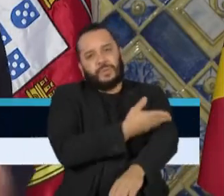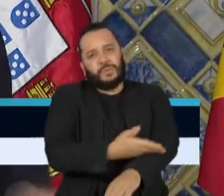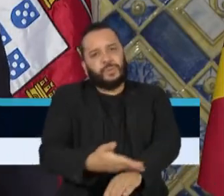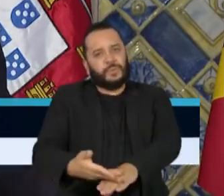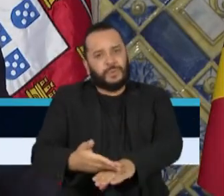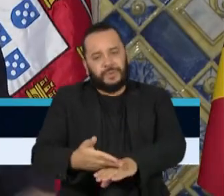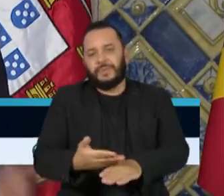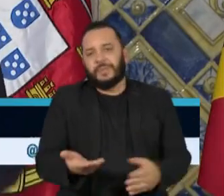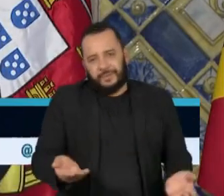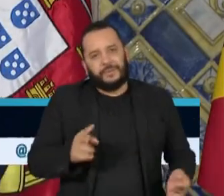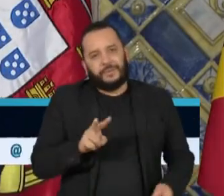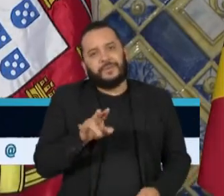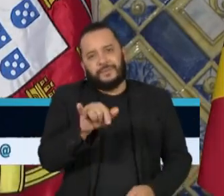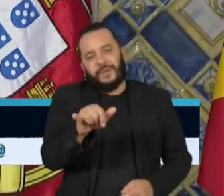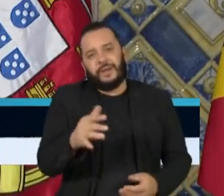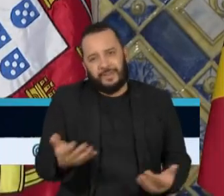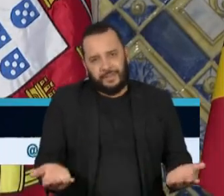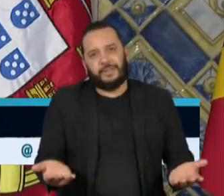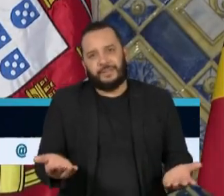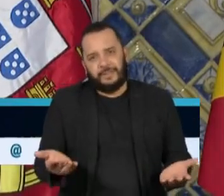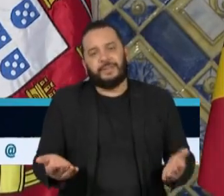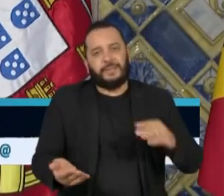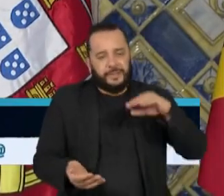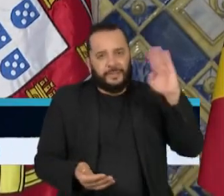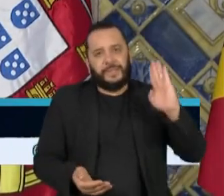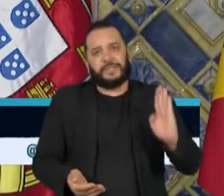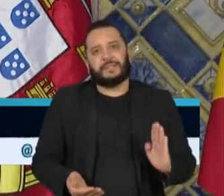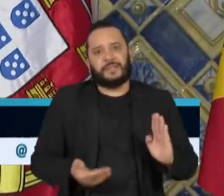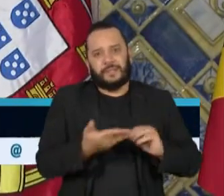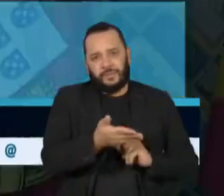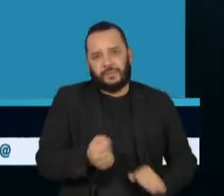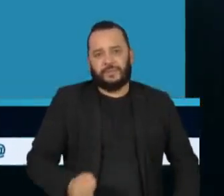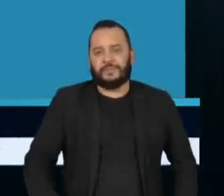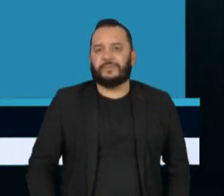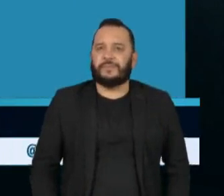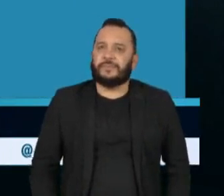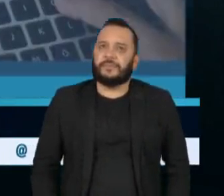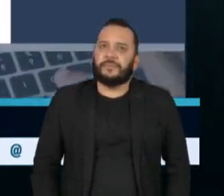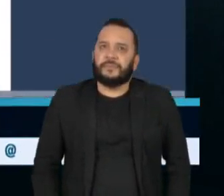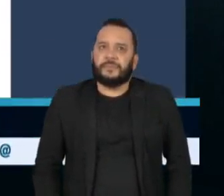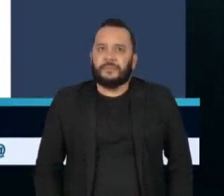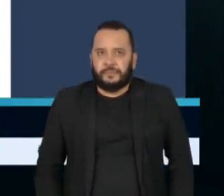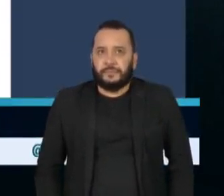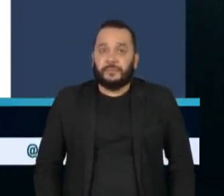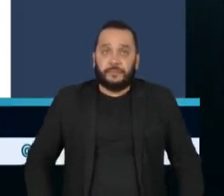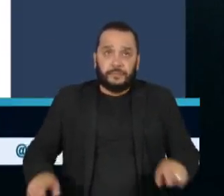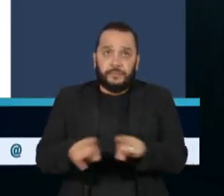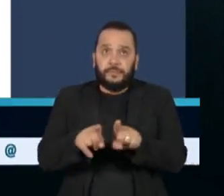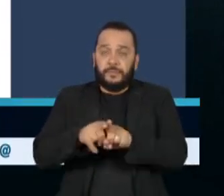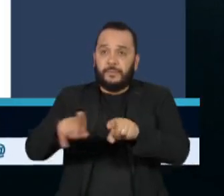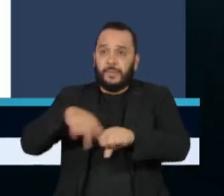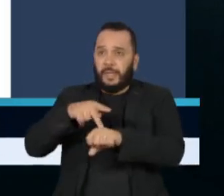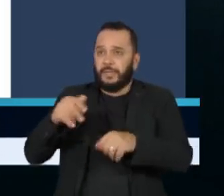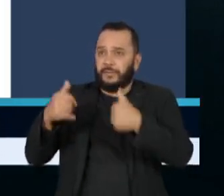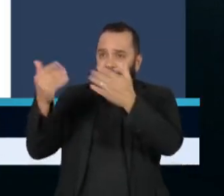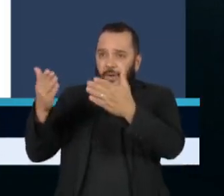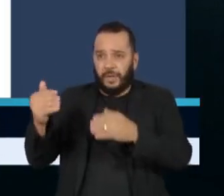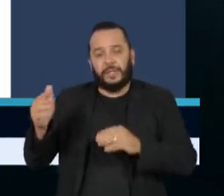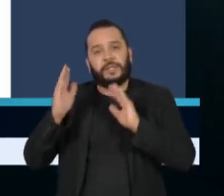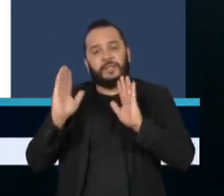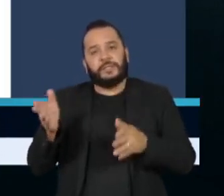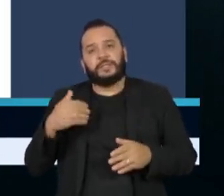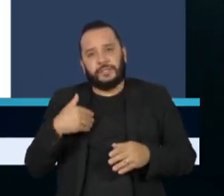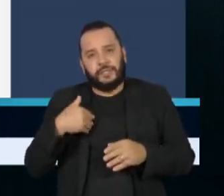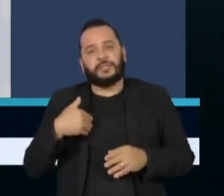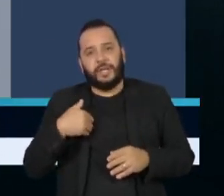processo até ao fim, leias até à tomada de posse do presidente eleito. As manifestações internacionais não param desde a